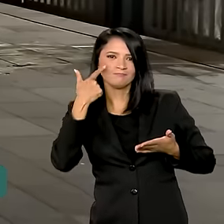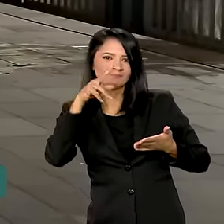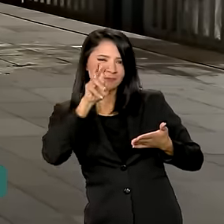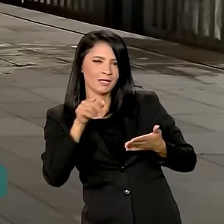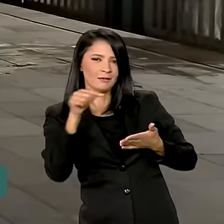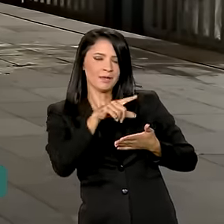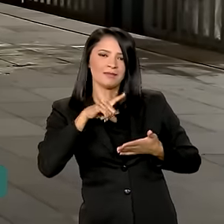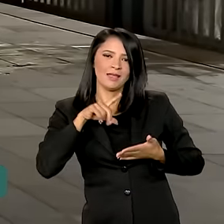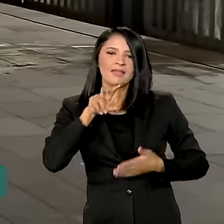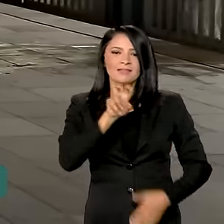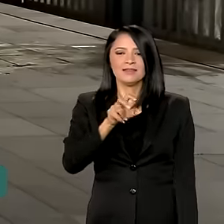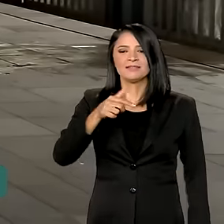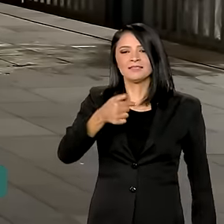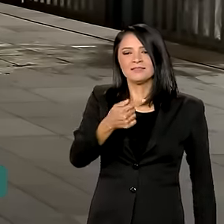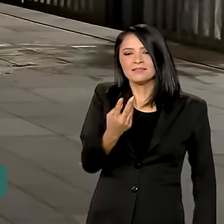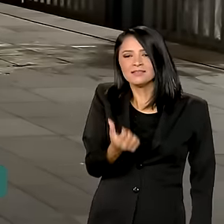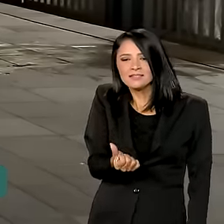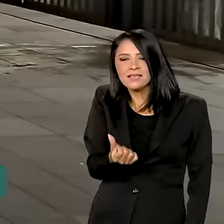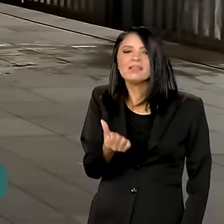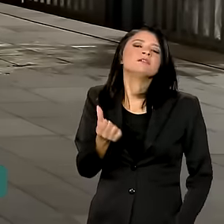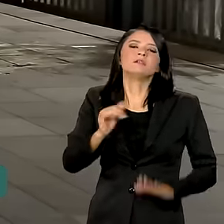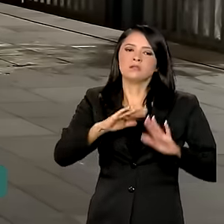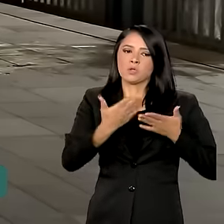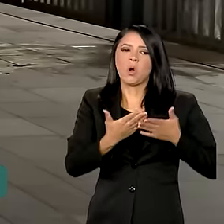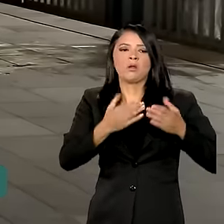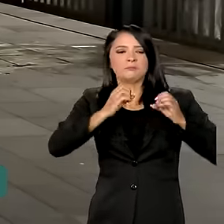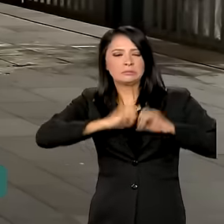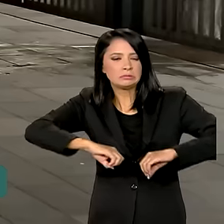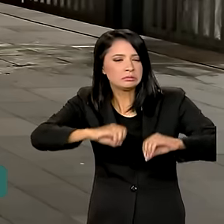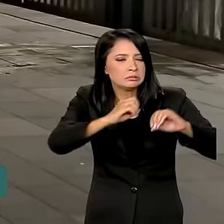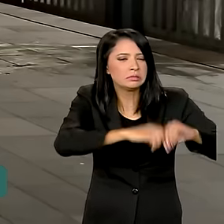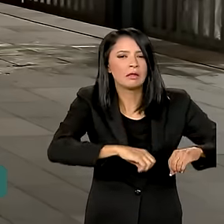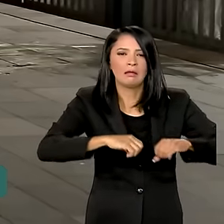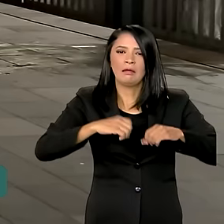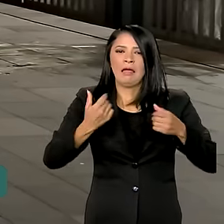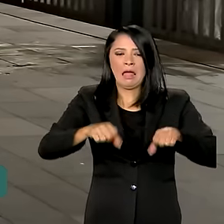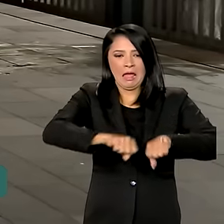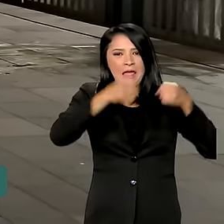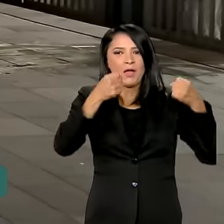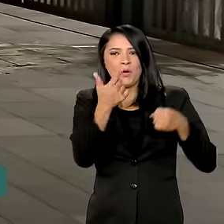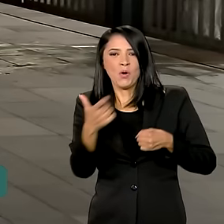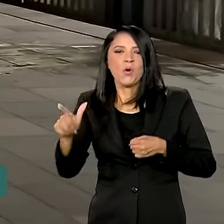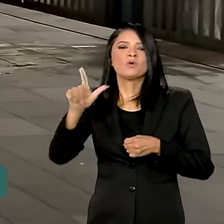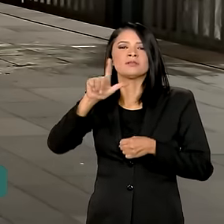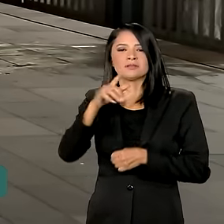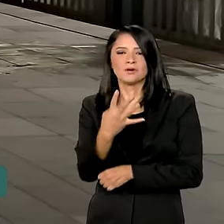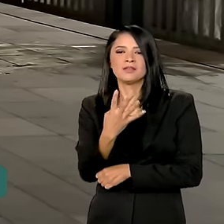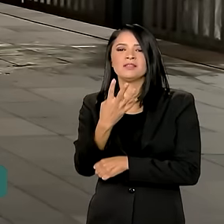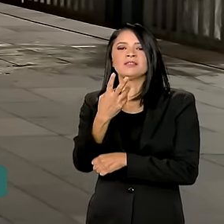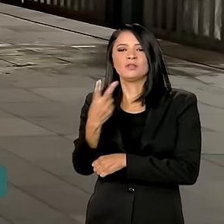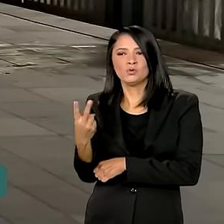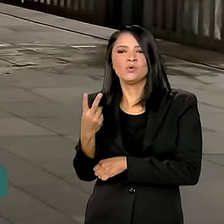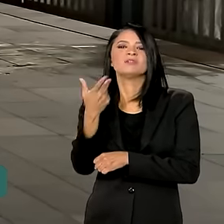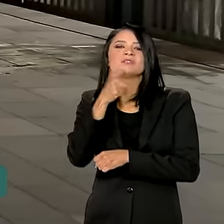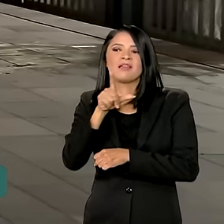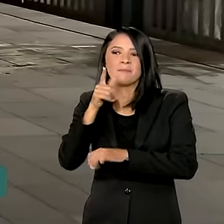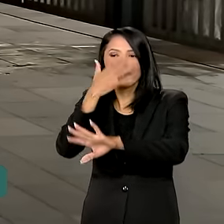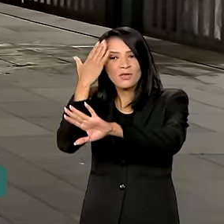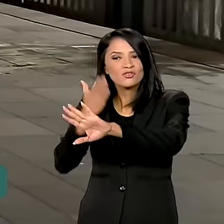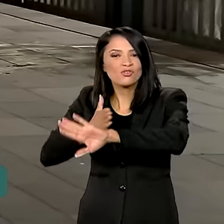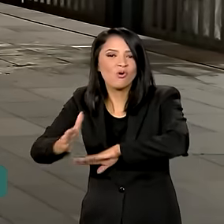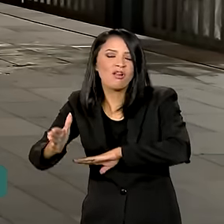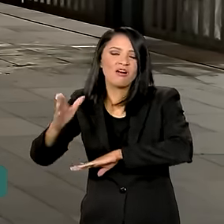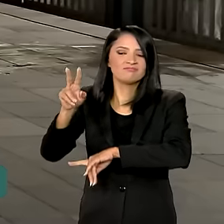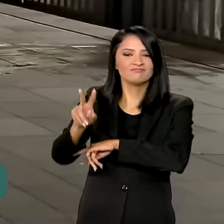576 escolas públicas danificadas e outras 42 servindo de abrigo. O que significa